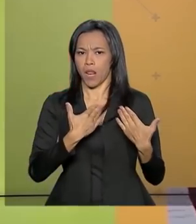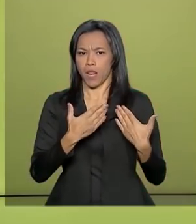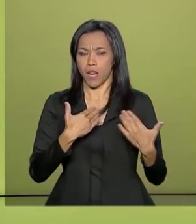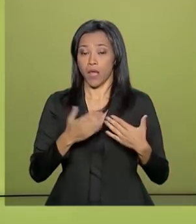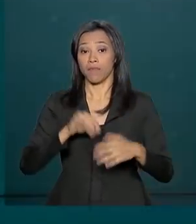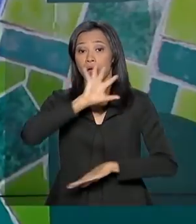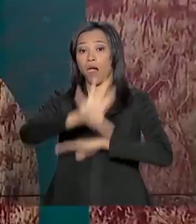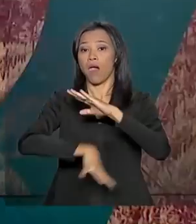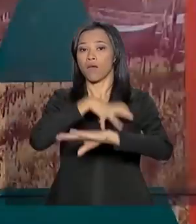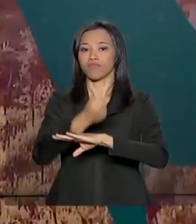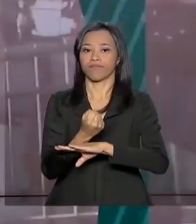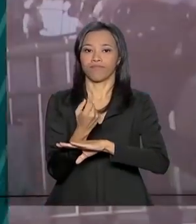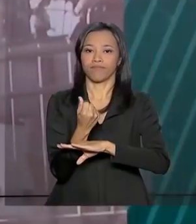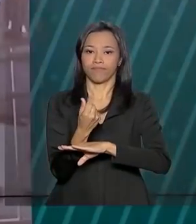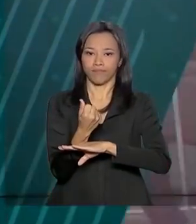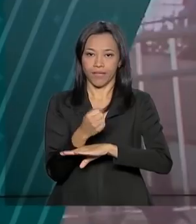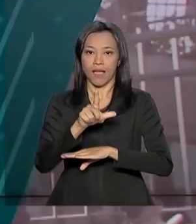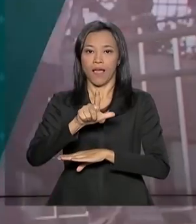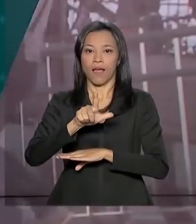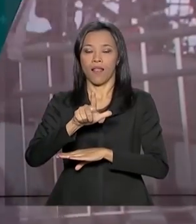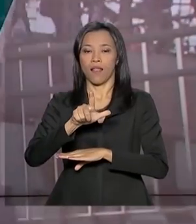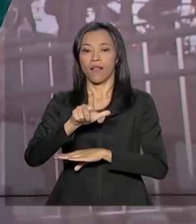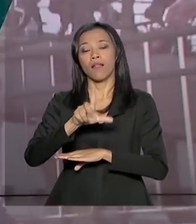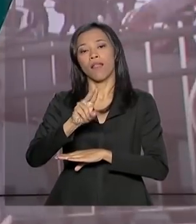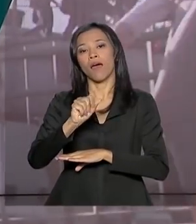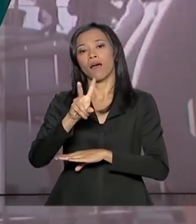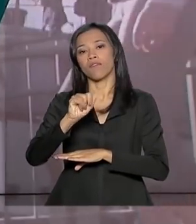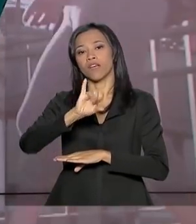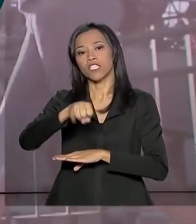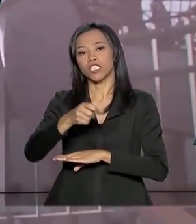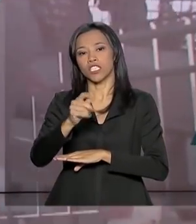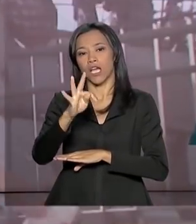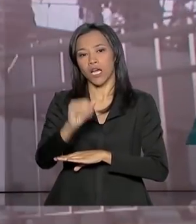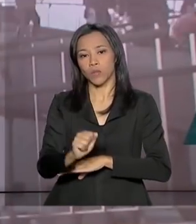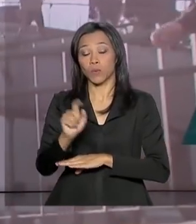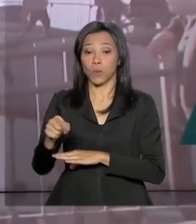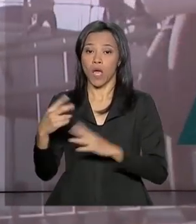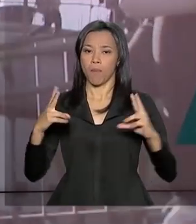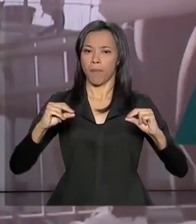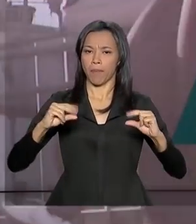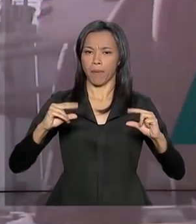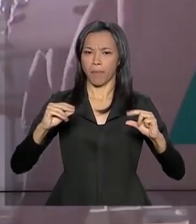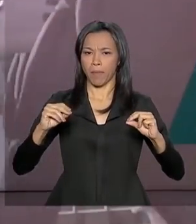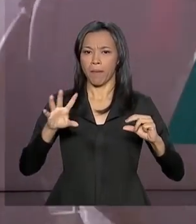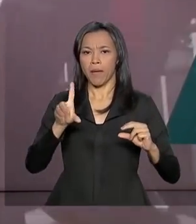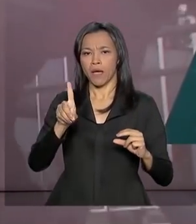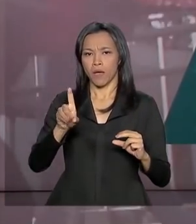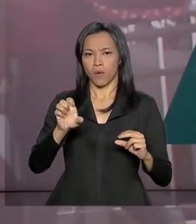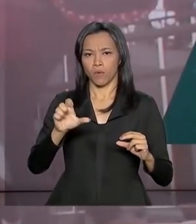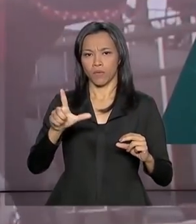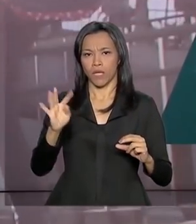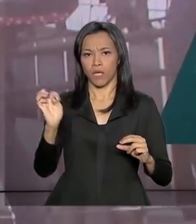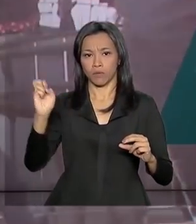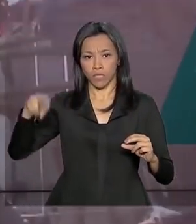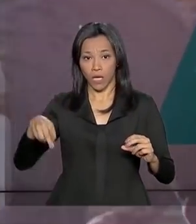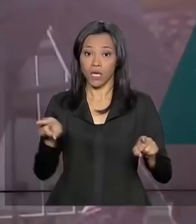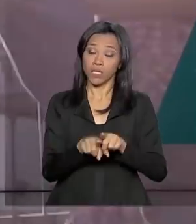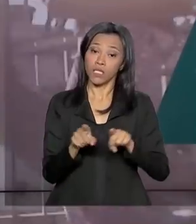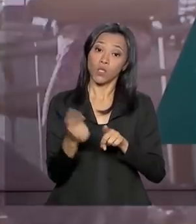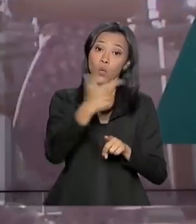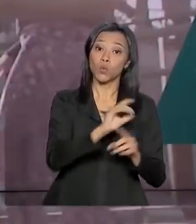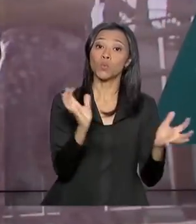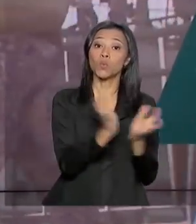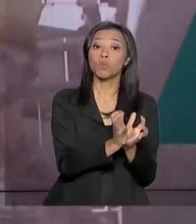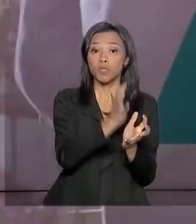-Tarefa da Lava Jato. A publicação divulgou trocas de mensagens do procurador Deltan Dallagnol com outros procuradores no grupo de bate